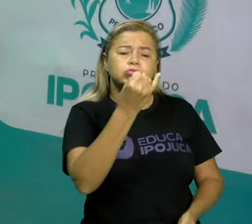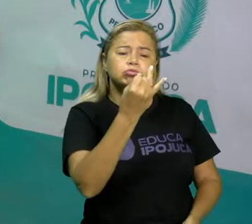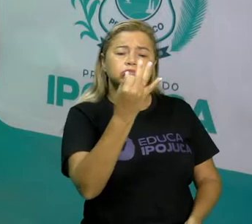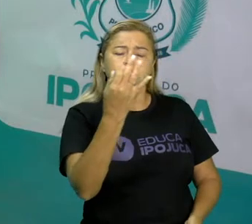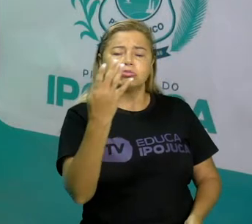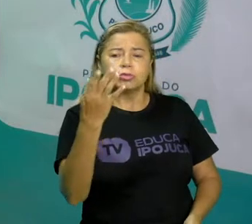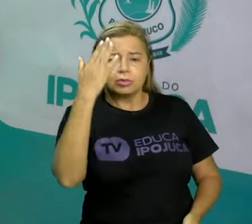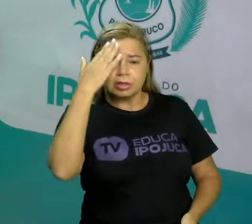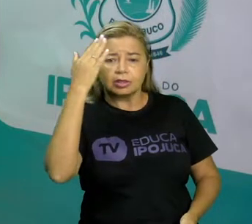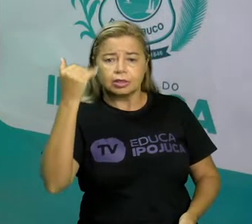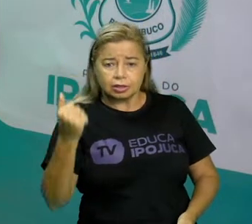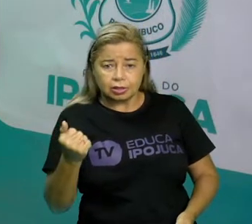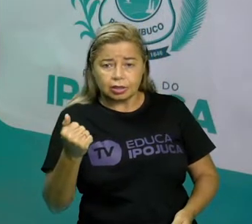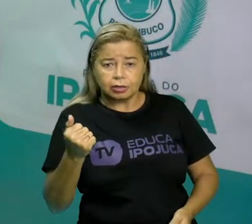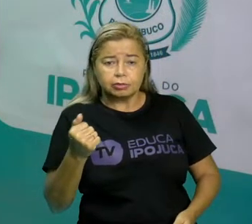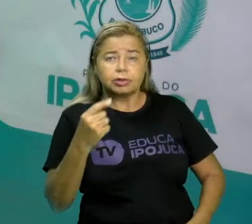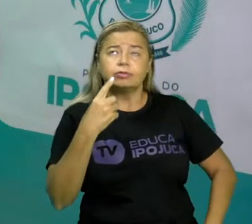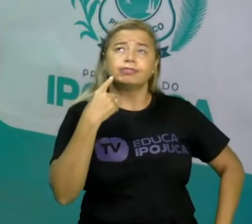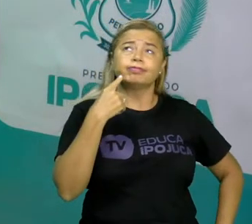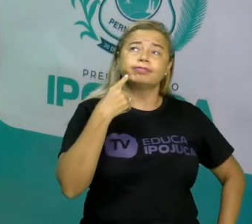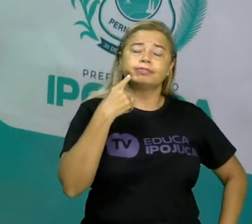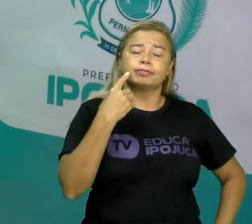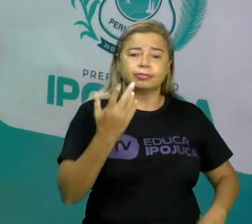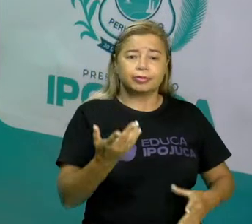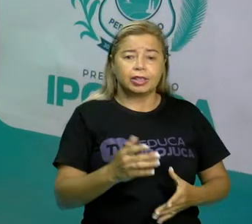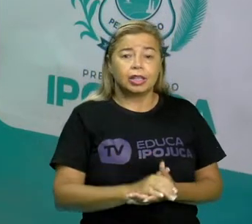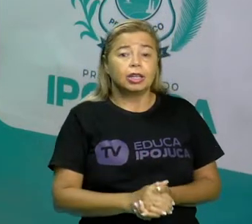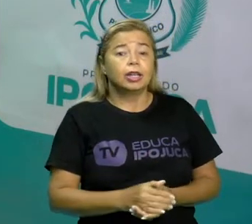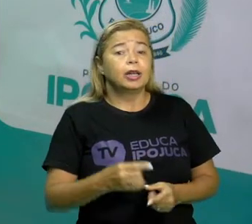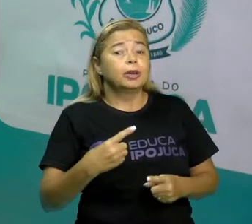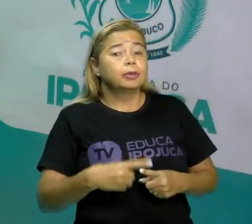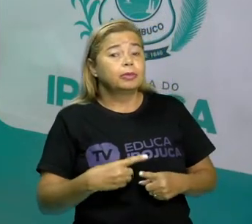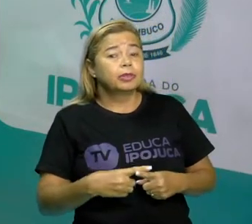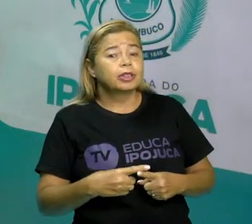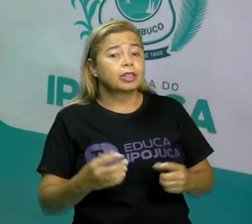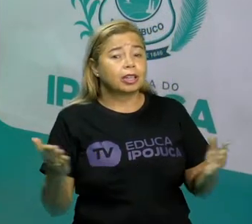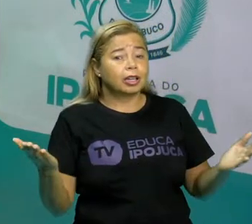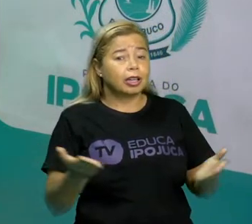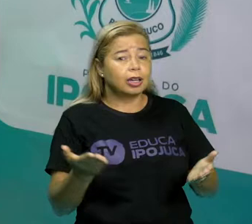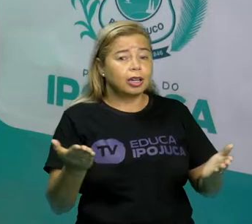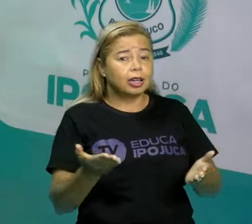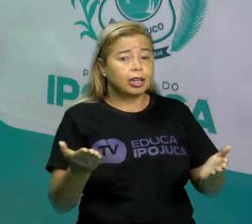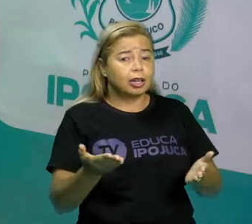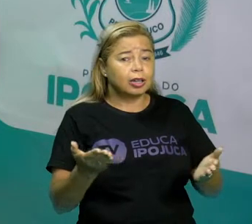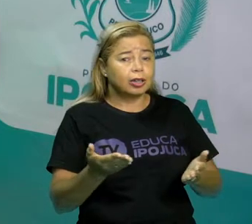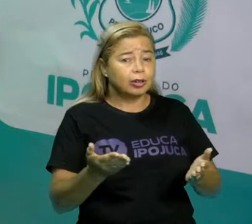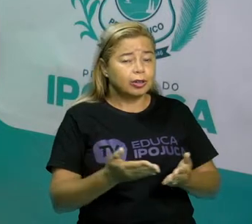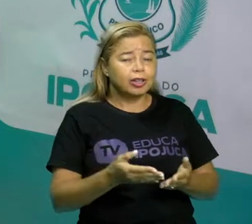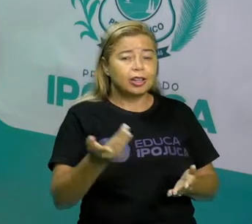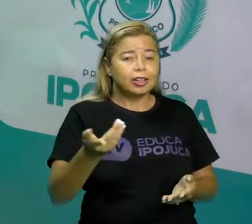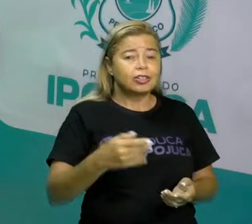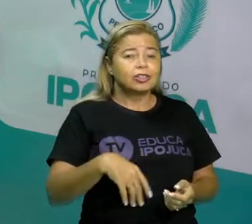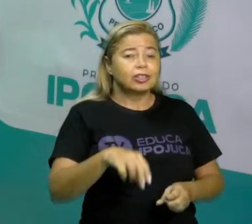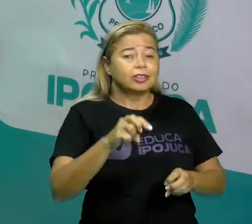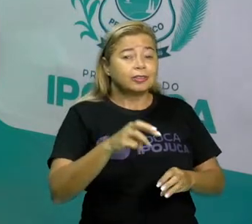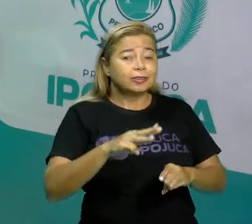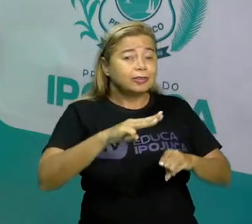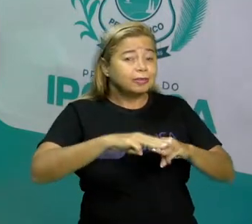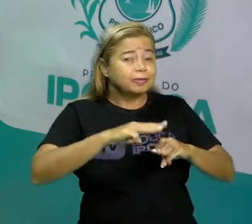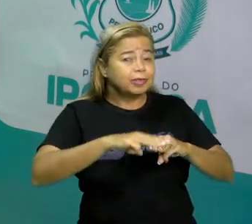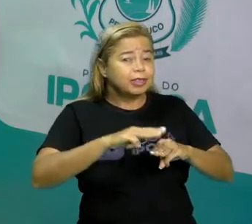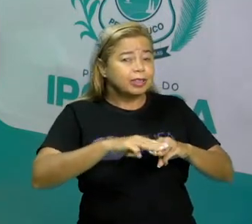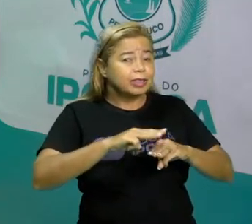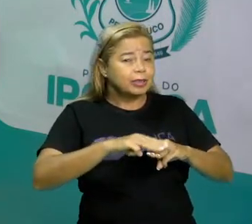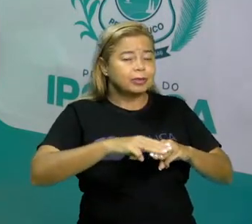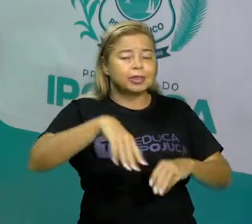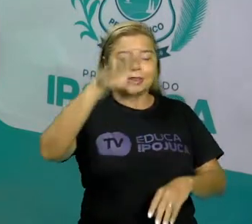contar? Puxa aí pela sua mente, porque a partir de hoje, a gente vai fazer uma longa viagem pela matemática e pelos